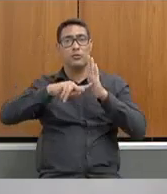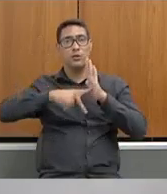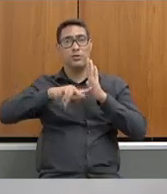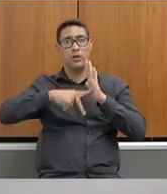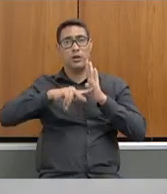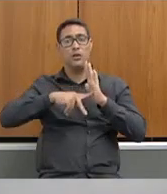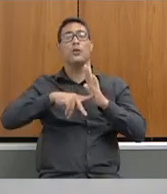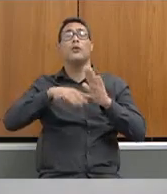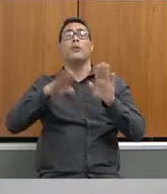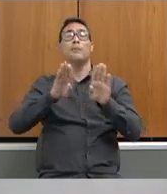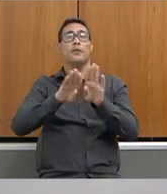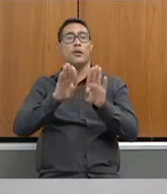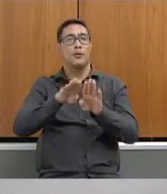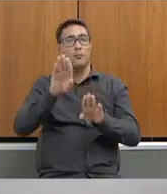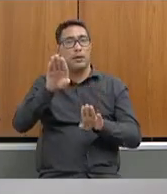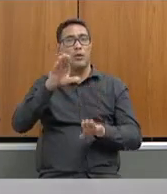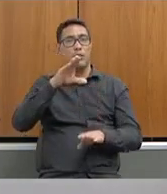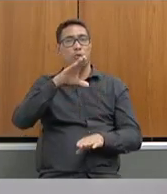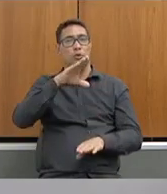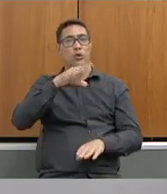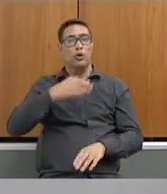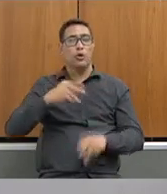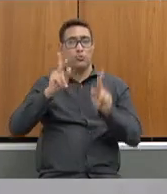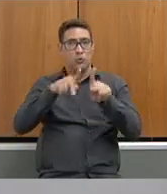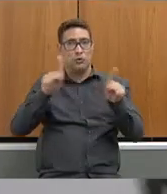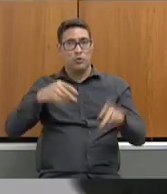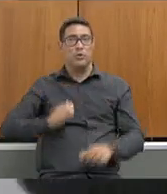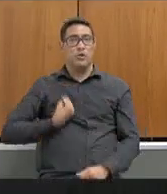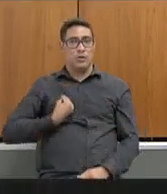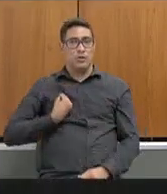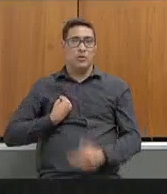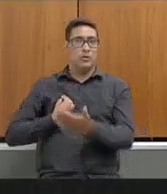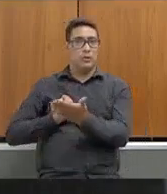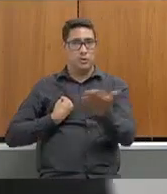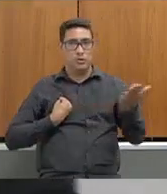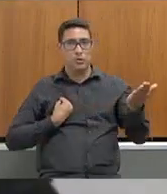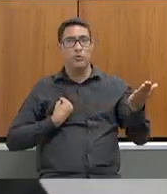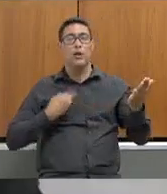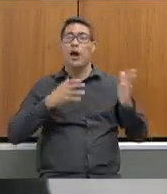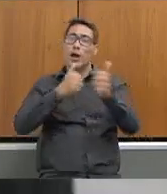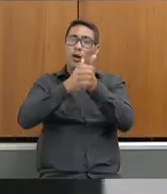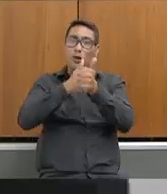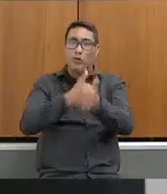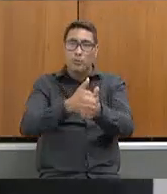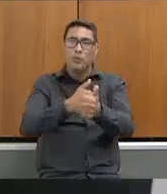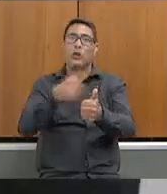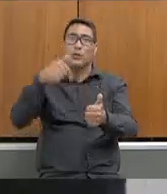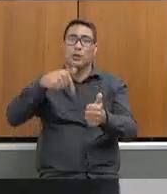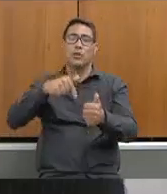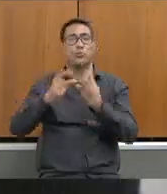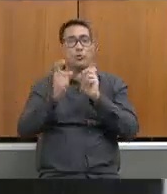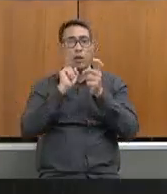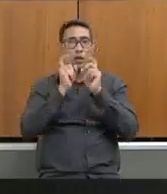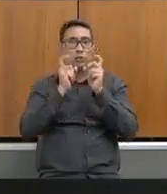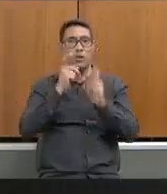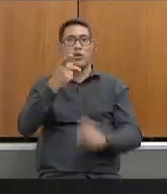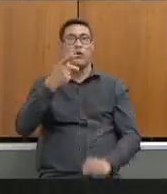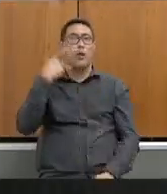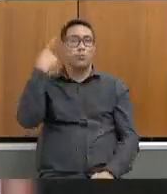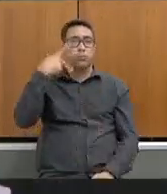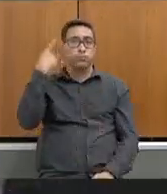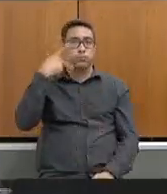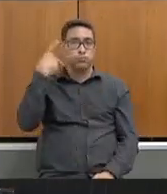valorosos servidores que aqui se encontram, acompanhando toda essa audiência pública. Secretário,